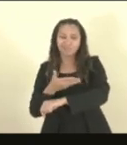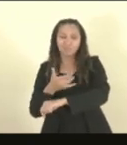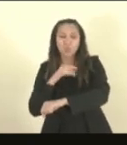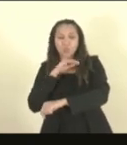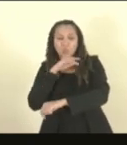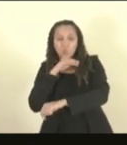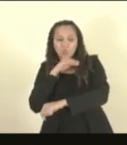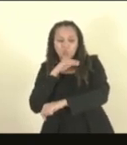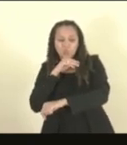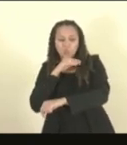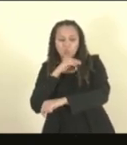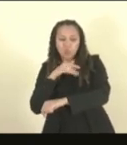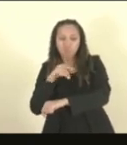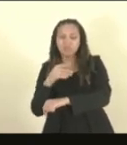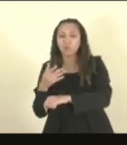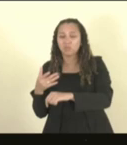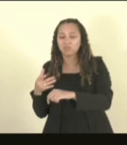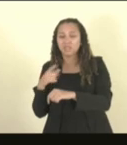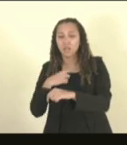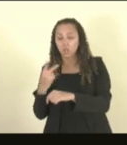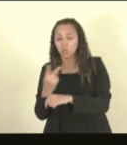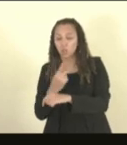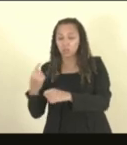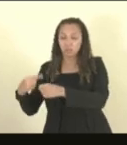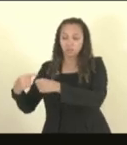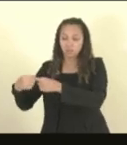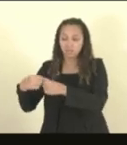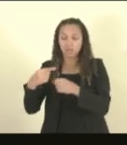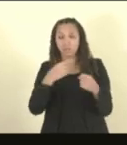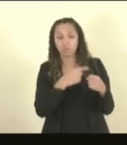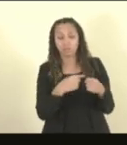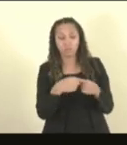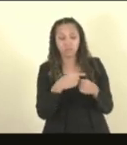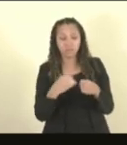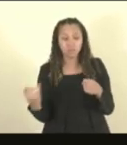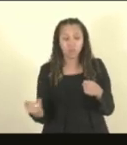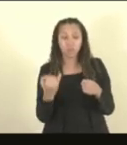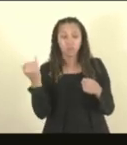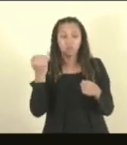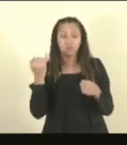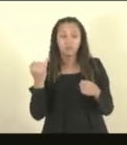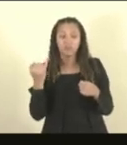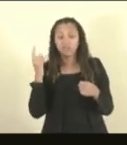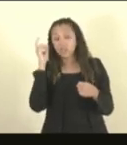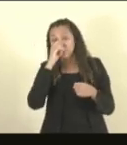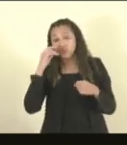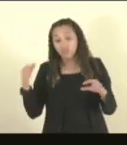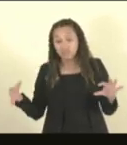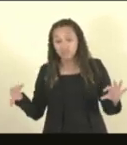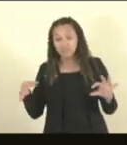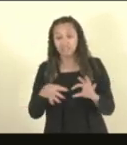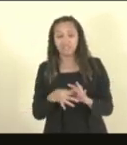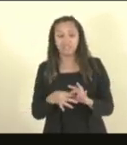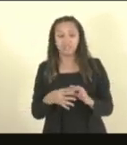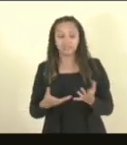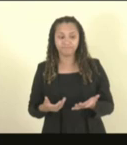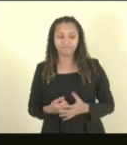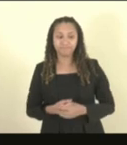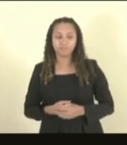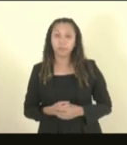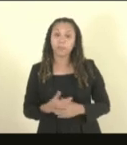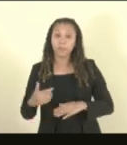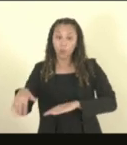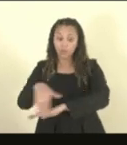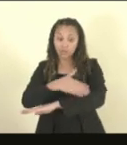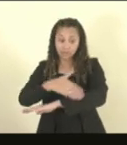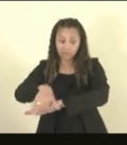rodovia estadual de ligação entre dois importantes municípios, Caparola e Capixaba. O que nos chama a atenção é que essa